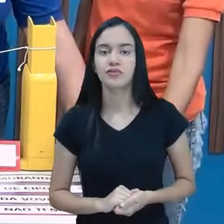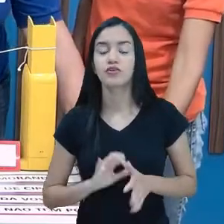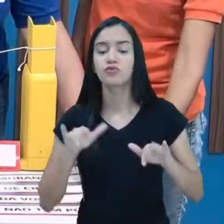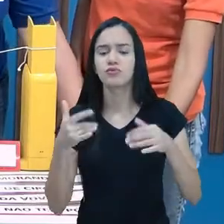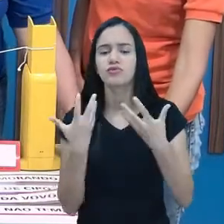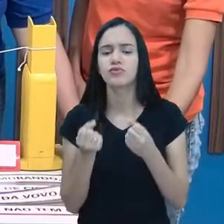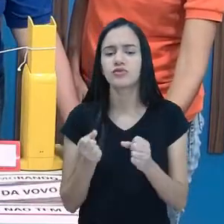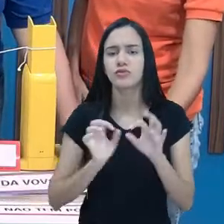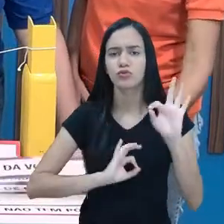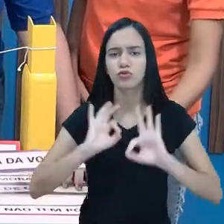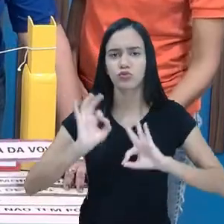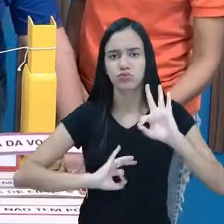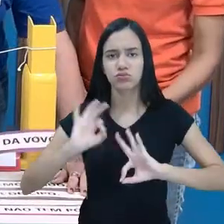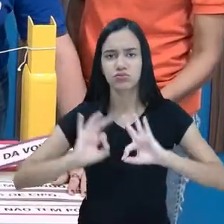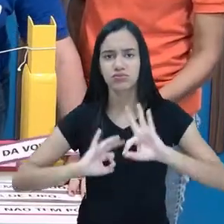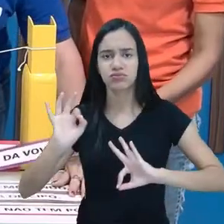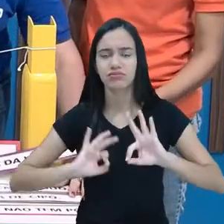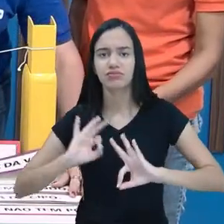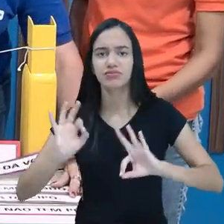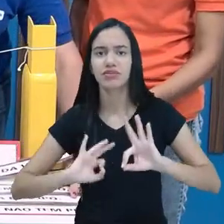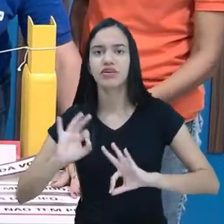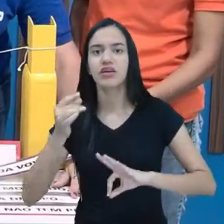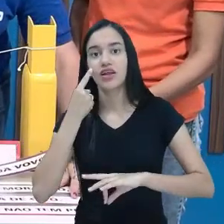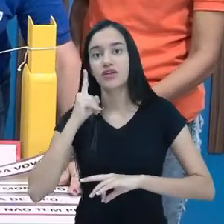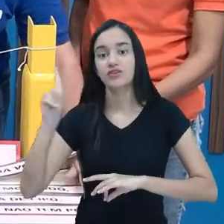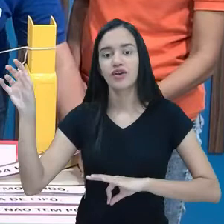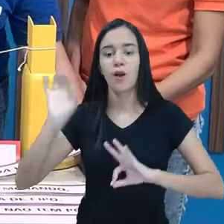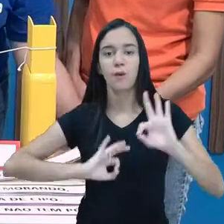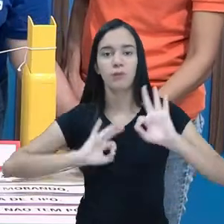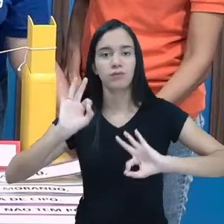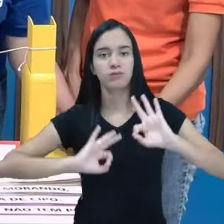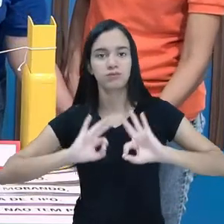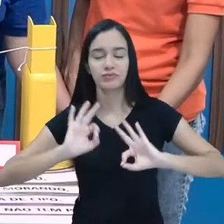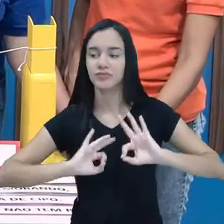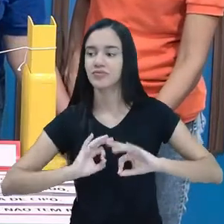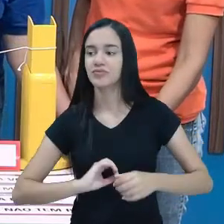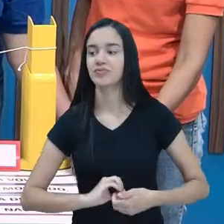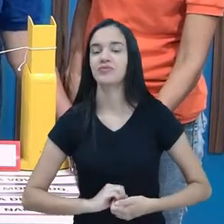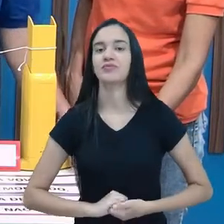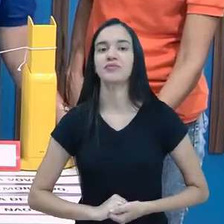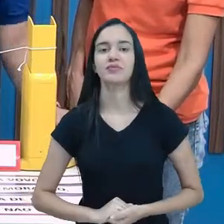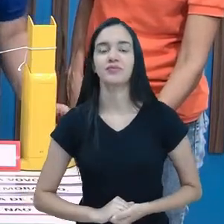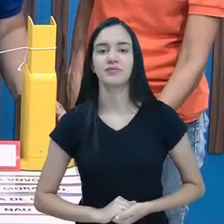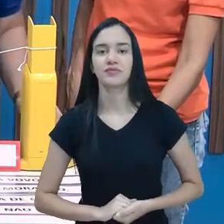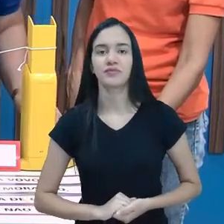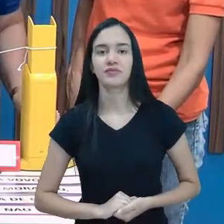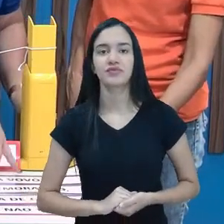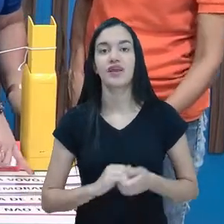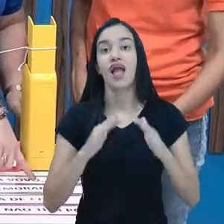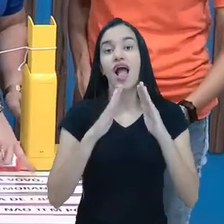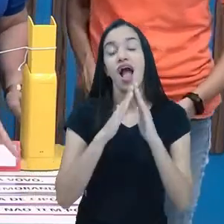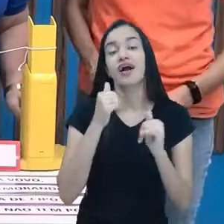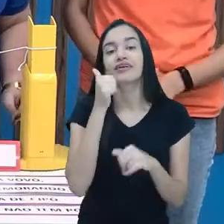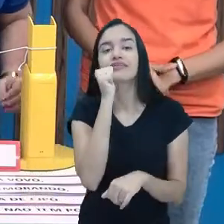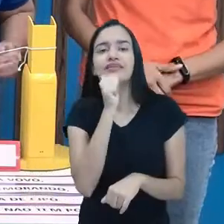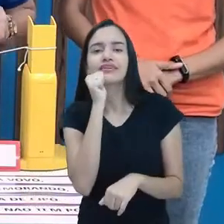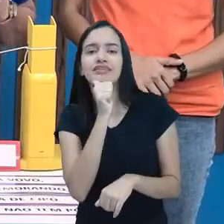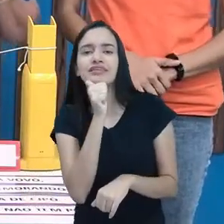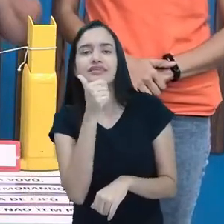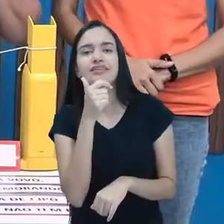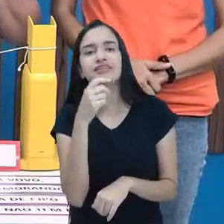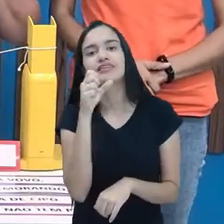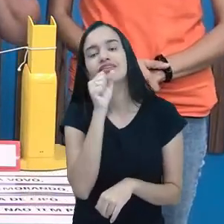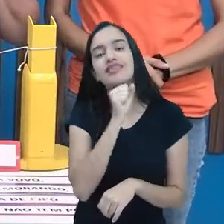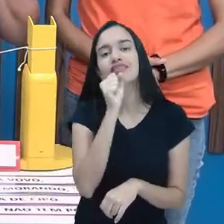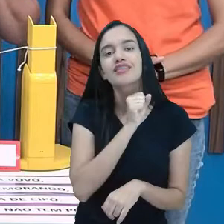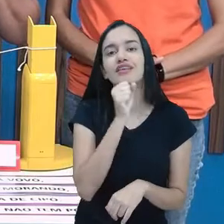aqui na frente. Aí já vou descer aqui que a gente já vai organizando, né? Isso mesmo. A casinha da vovó. O